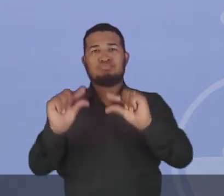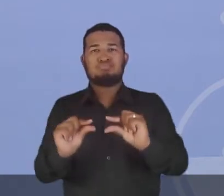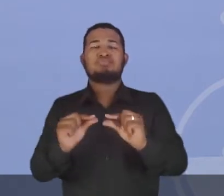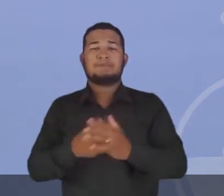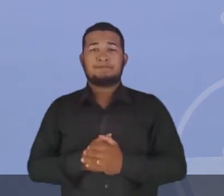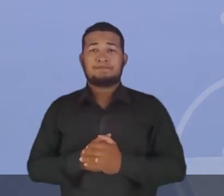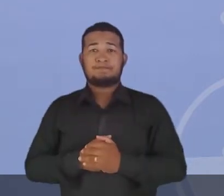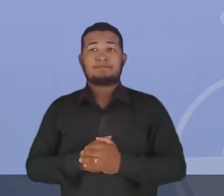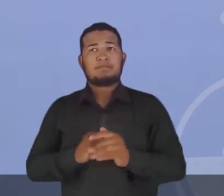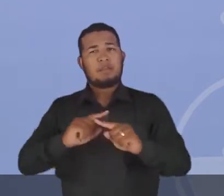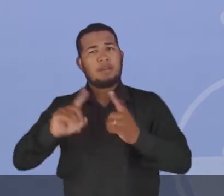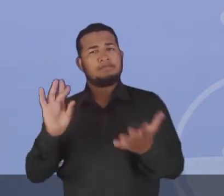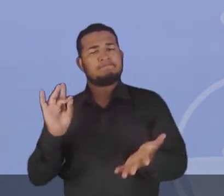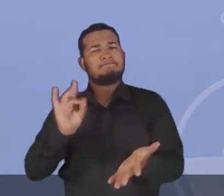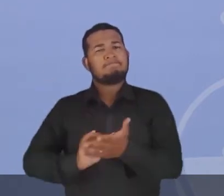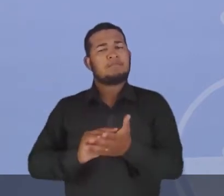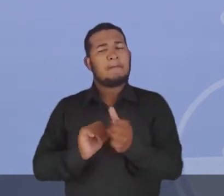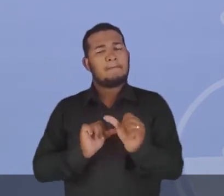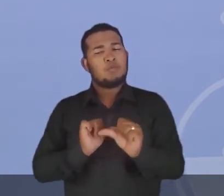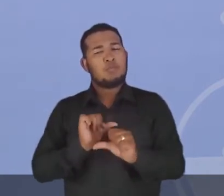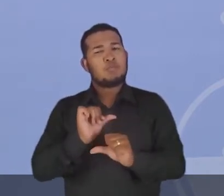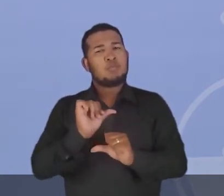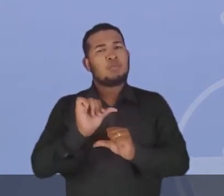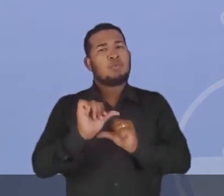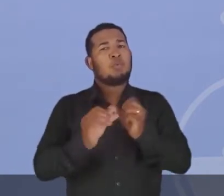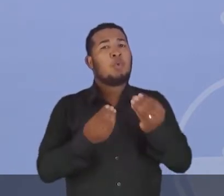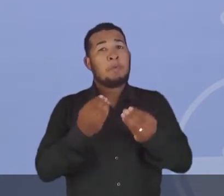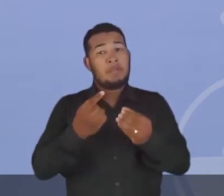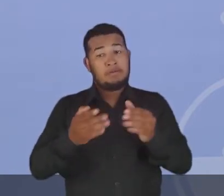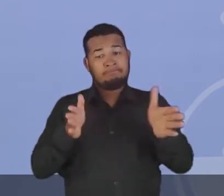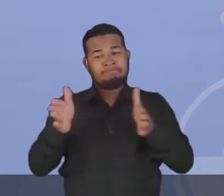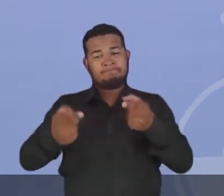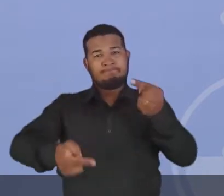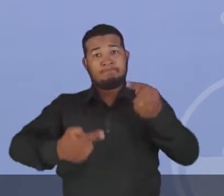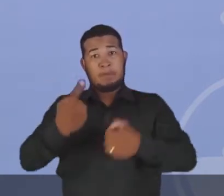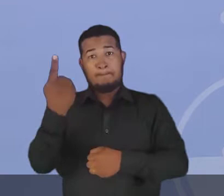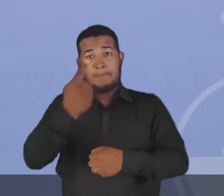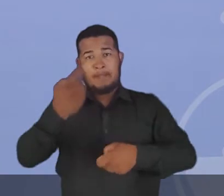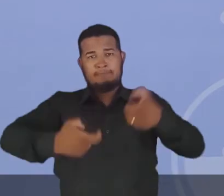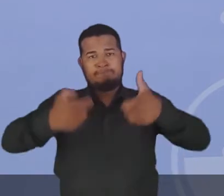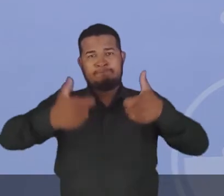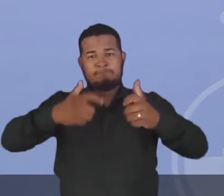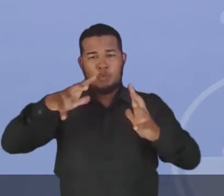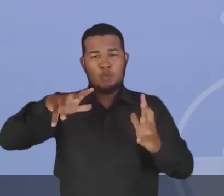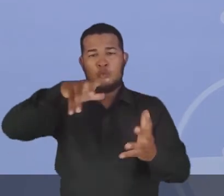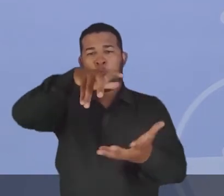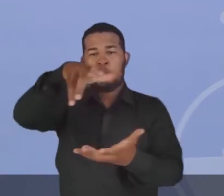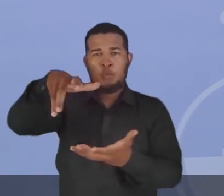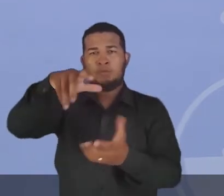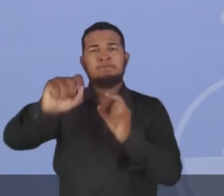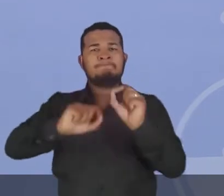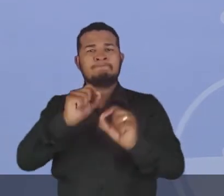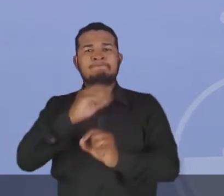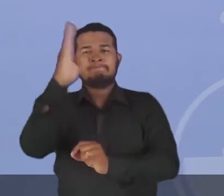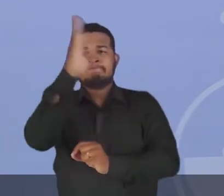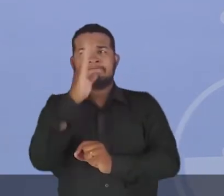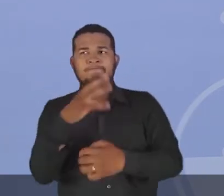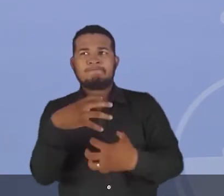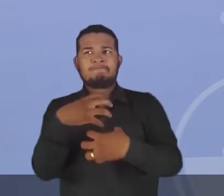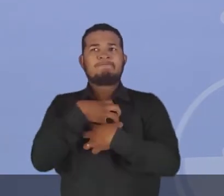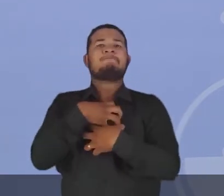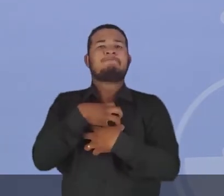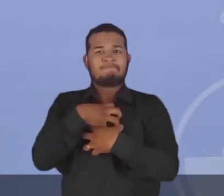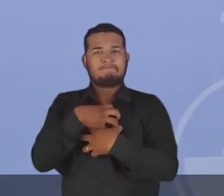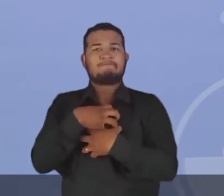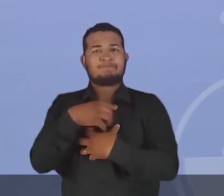essa realidade vai começar a mudar na Primeira Guerra Mundial, quando o Brasil começou a sentir